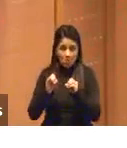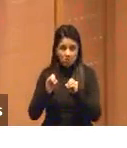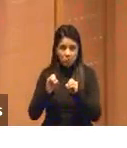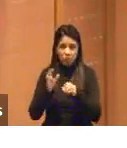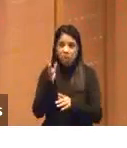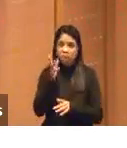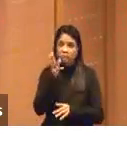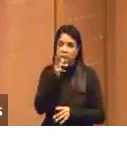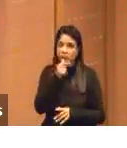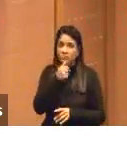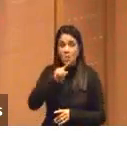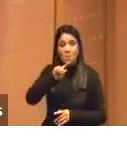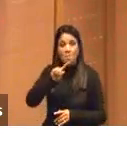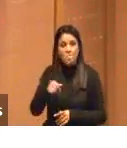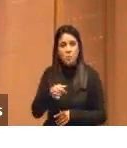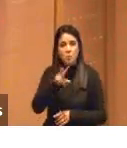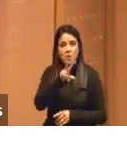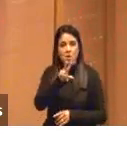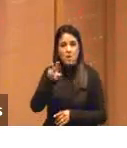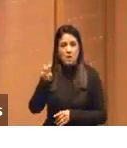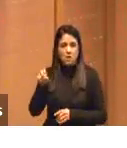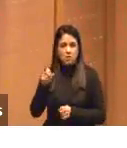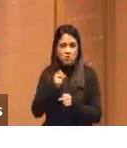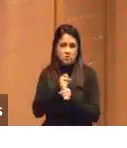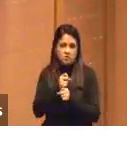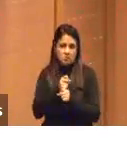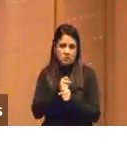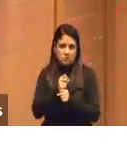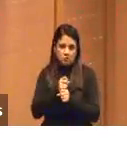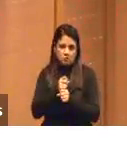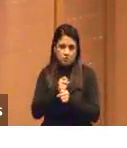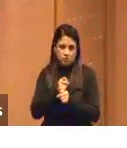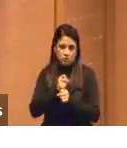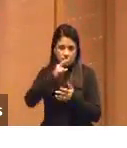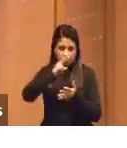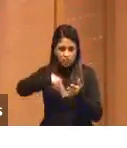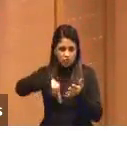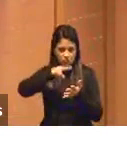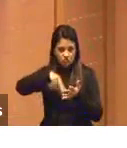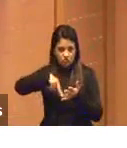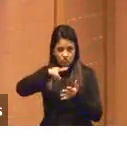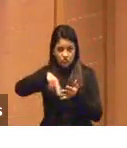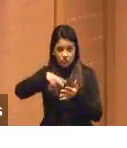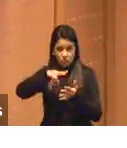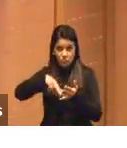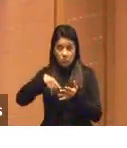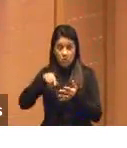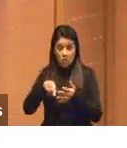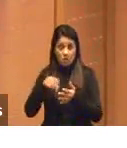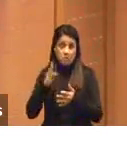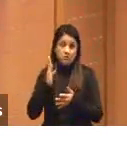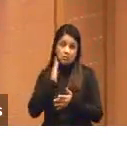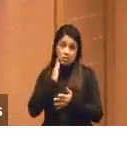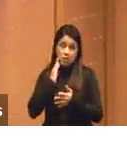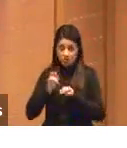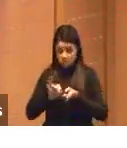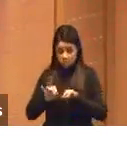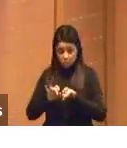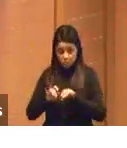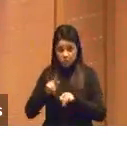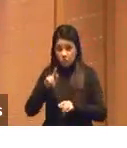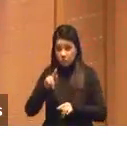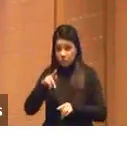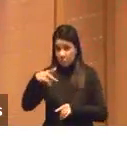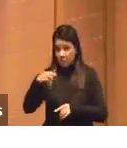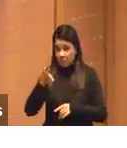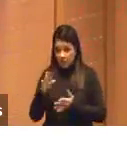demoraríamos 1.500 anos para ler. Então, ele processou um volume absurdo, que nunca tínhamos visto